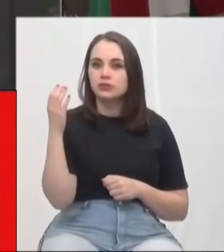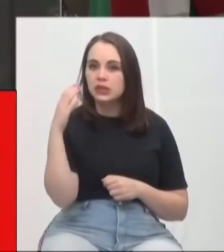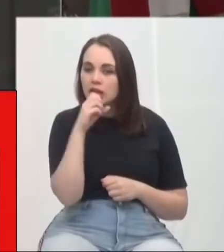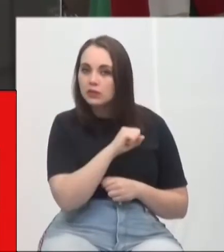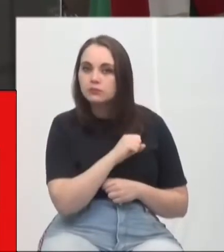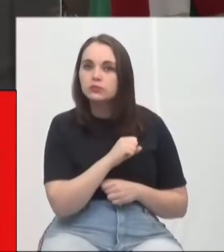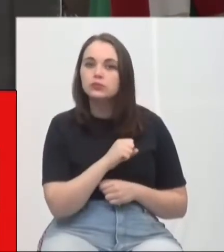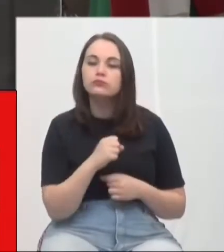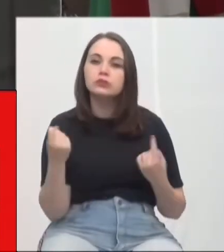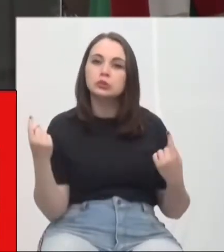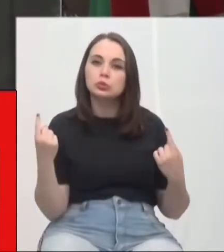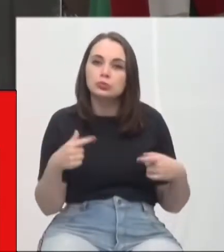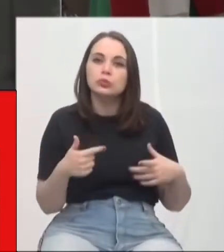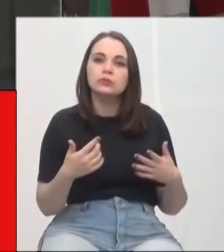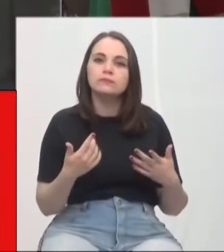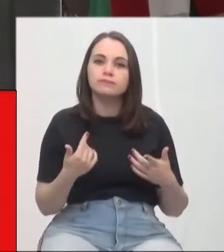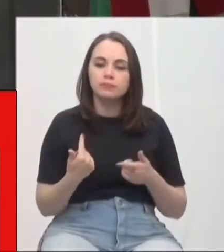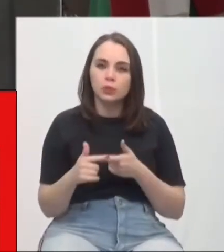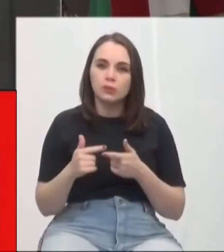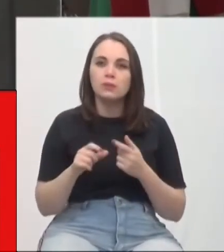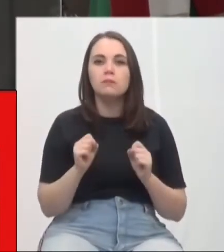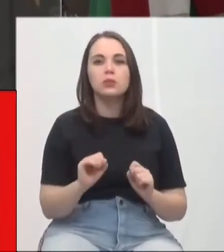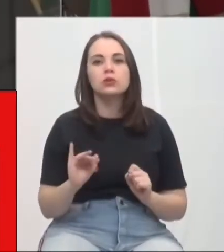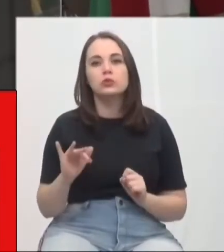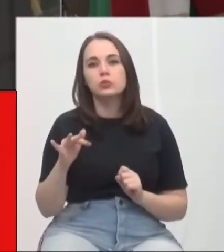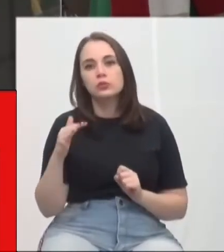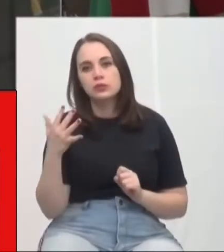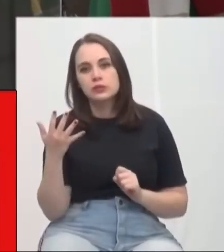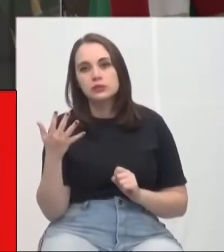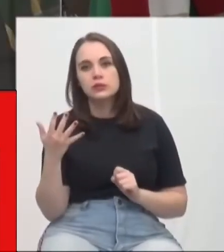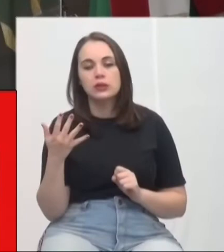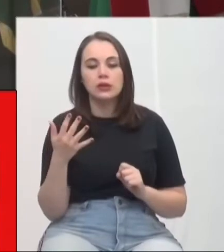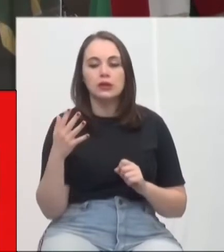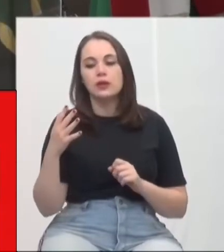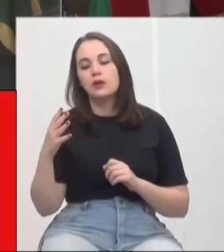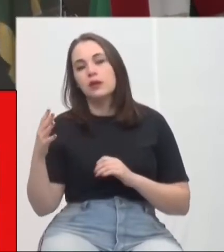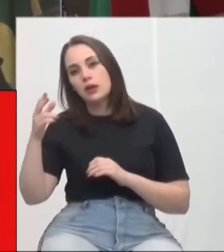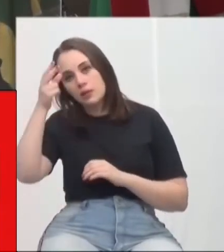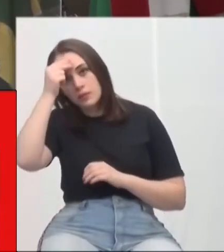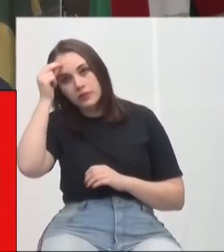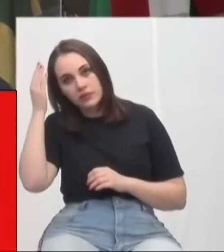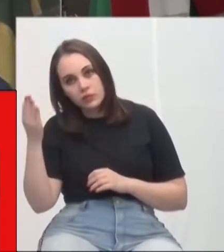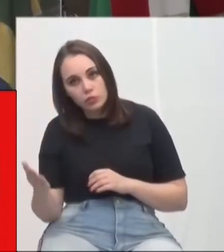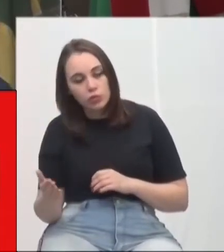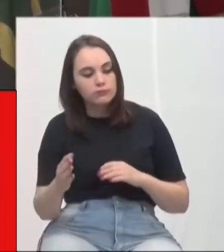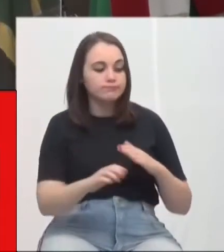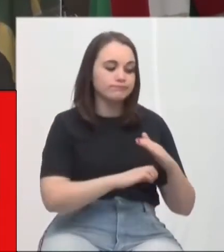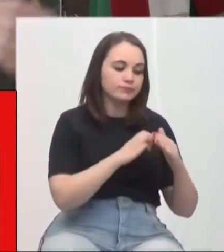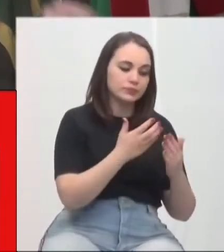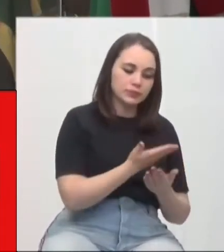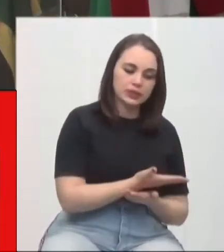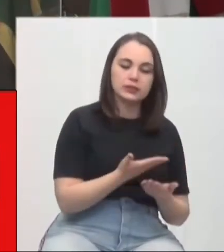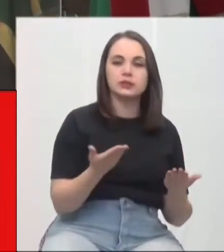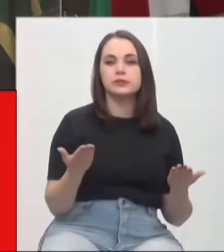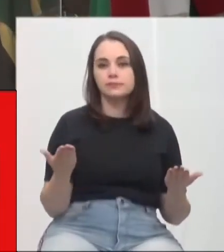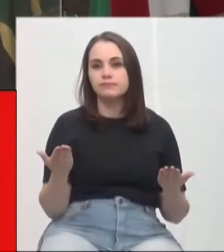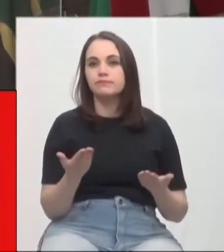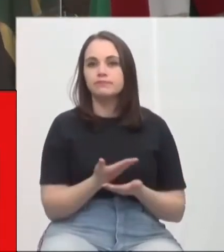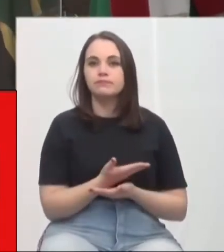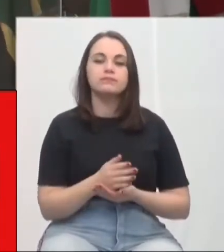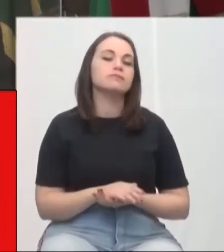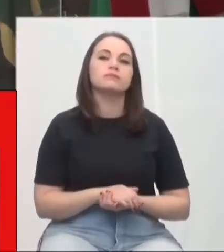as disputas que possam ocorrer entre o ente público, nesse caso, a prefeitura, e o